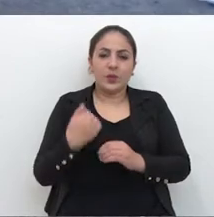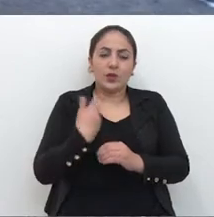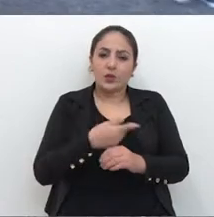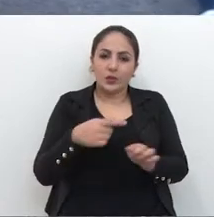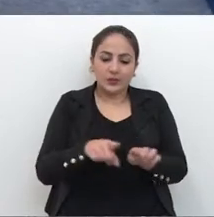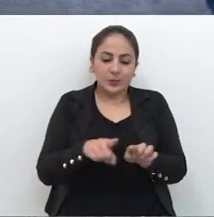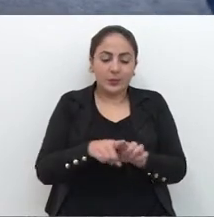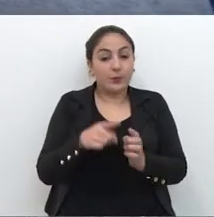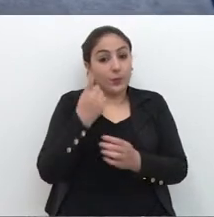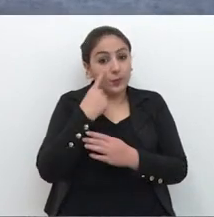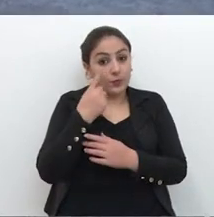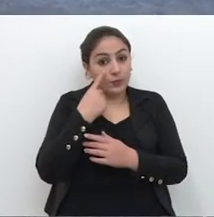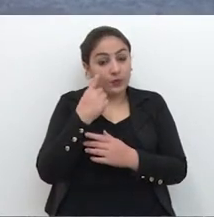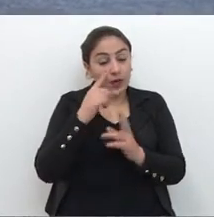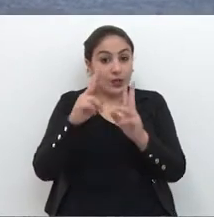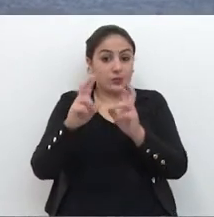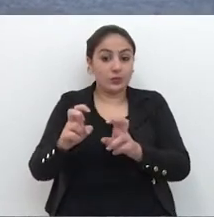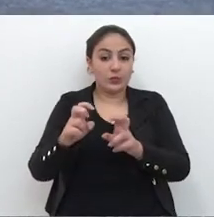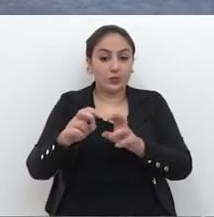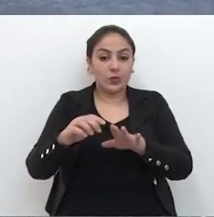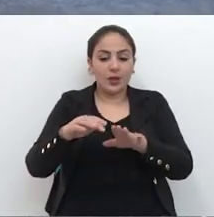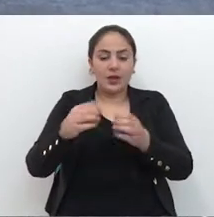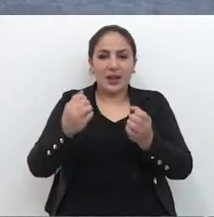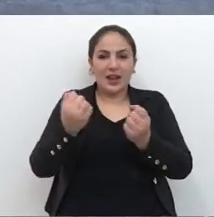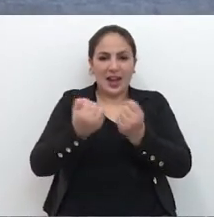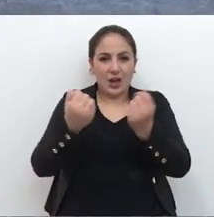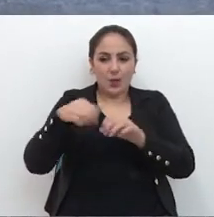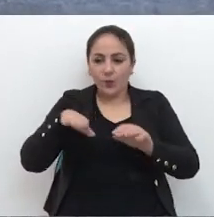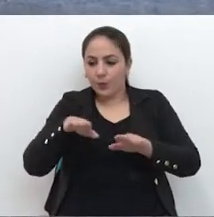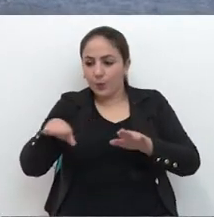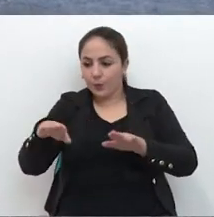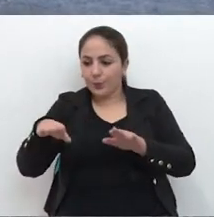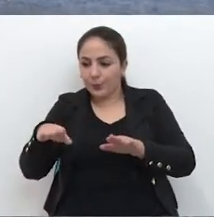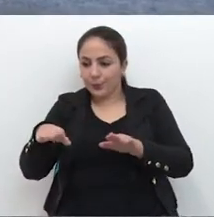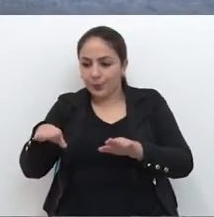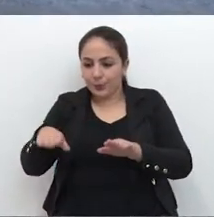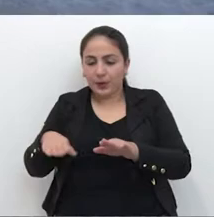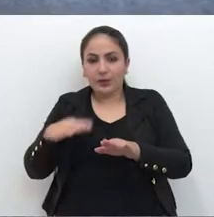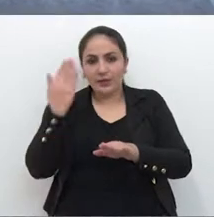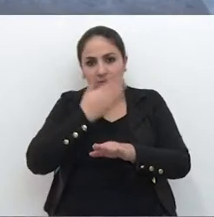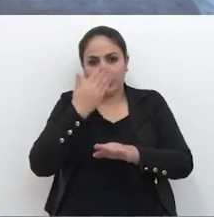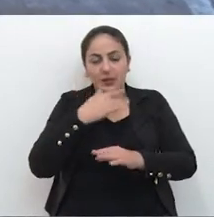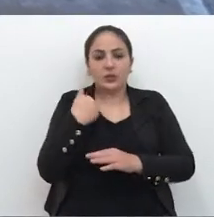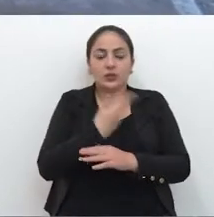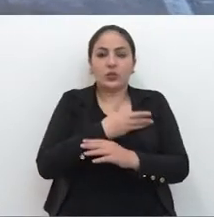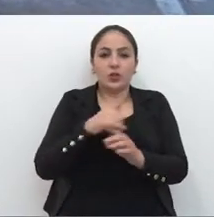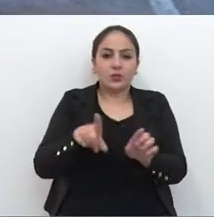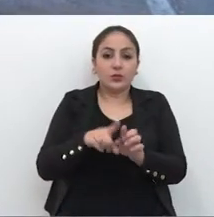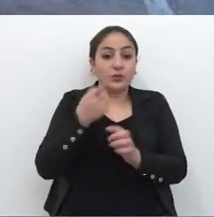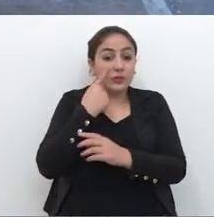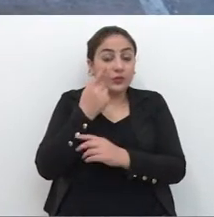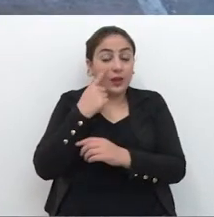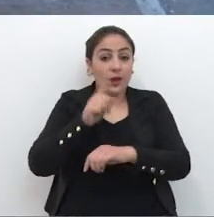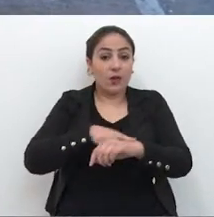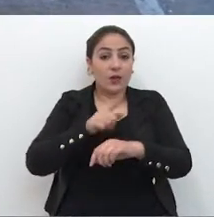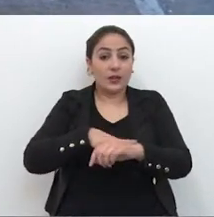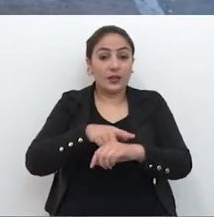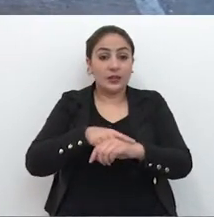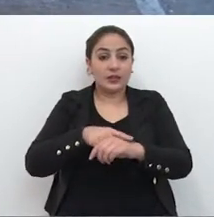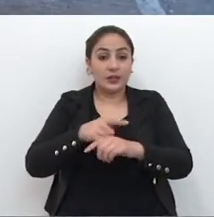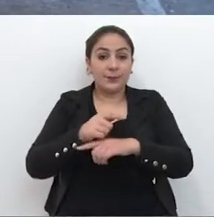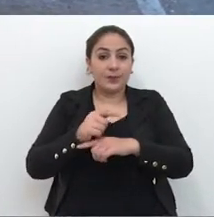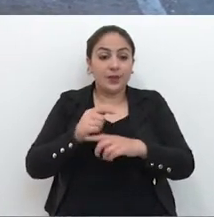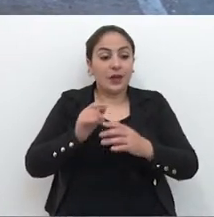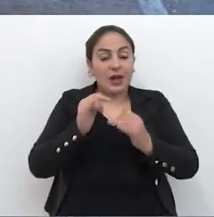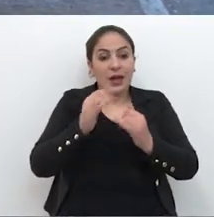Nós, certamente, vamos verificar a questão dos estacionamentos aqui na frente. Vamos disciplinar o embarque e desembarque dos alunos.